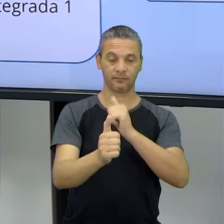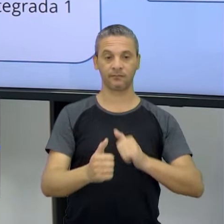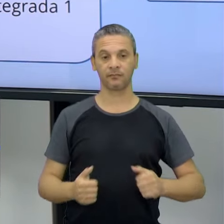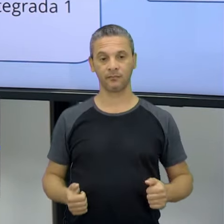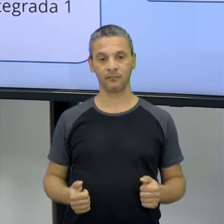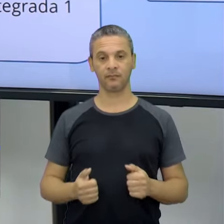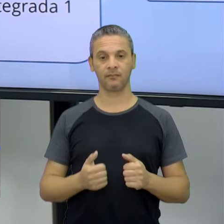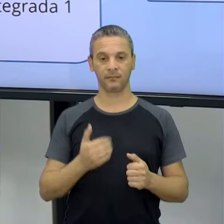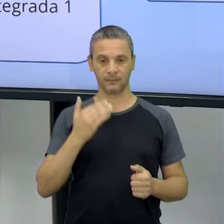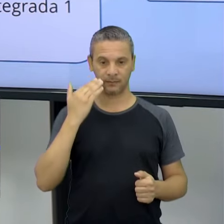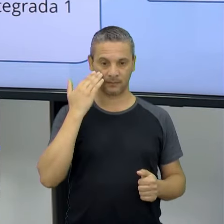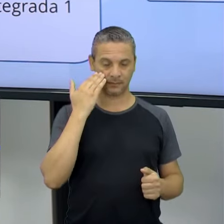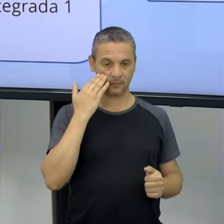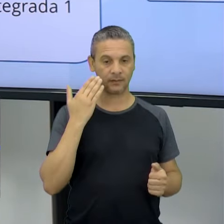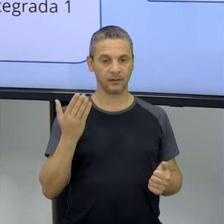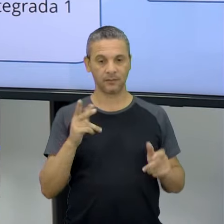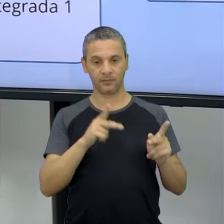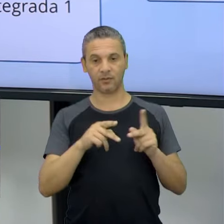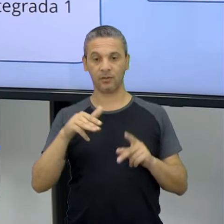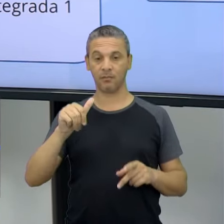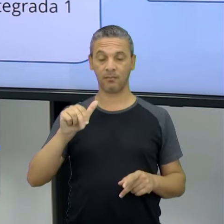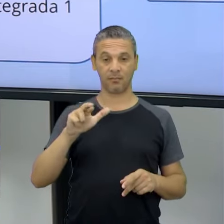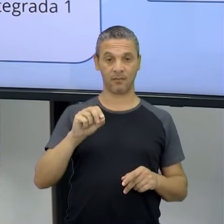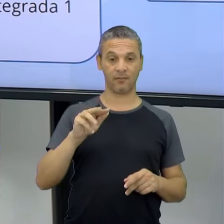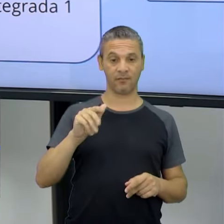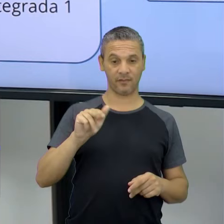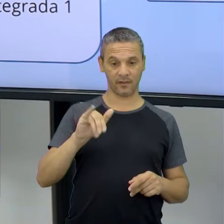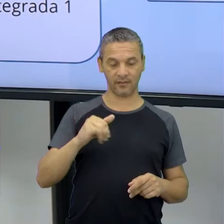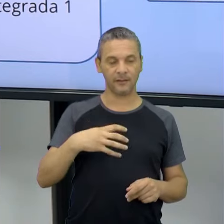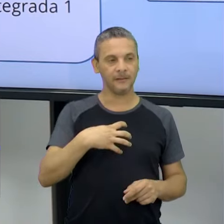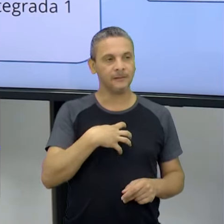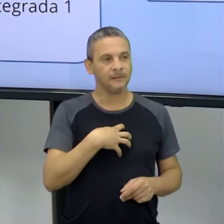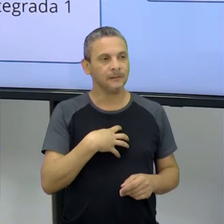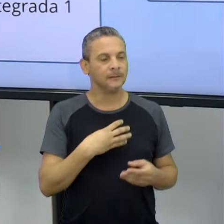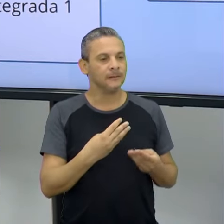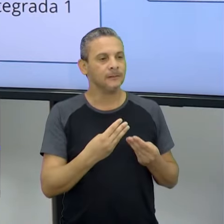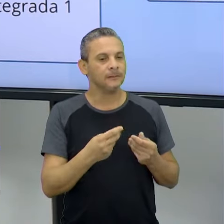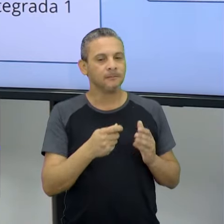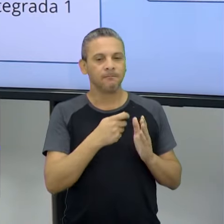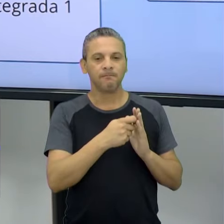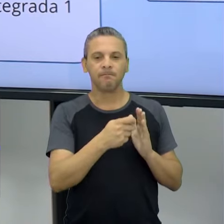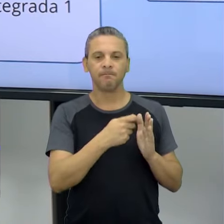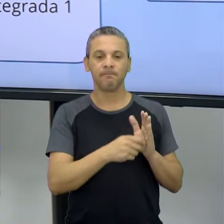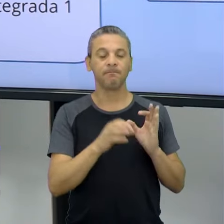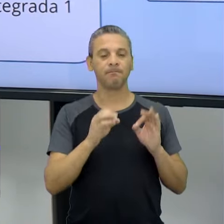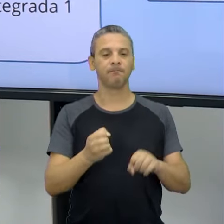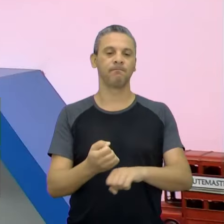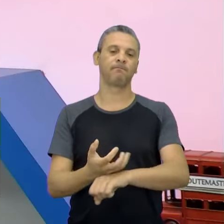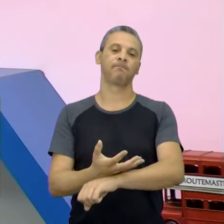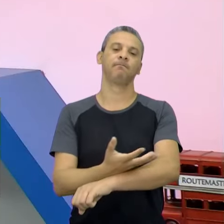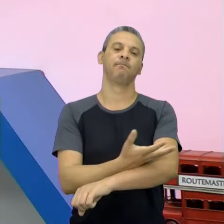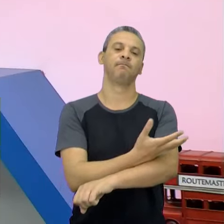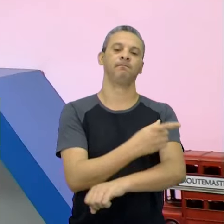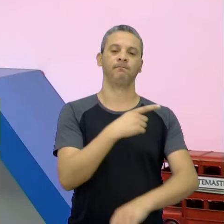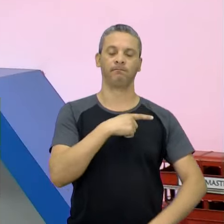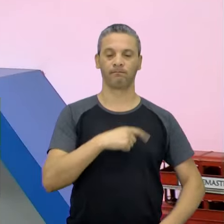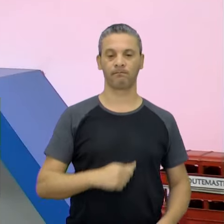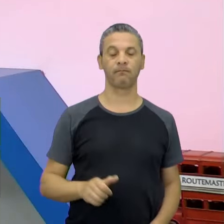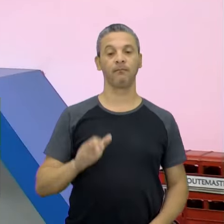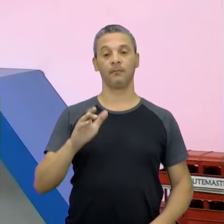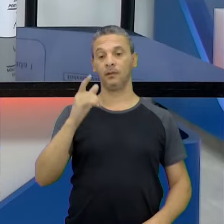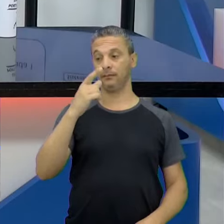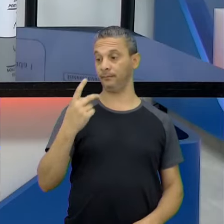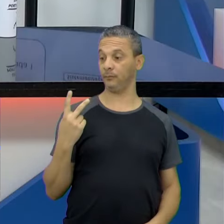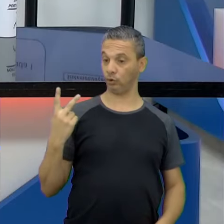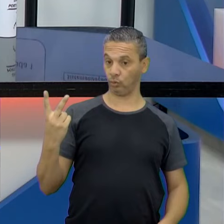professor Mauro Farias, vocês vão ver, ela é sensível, ela é emotiva. É linda, é linda. Mas as